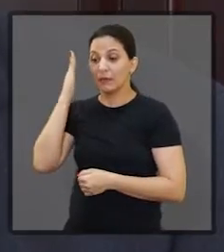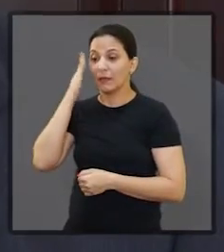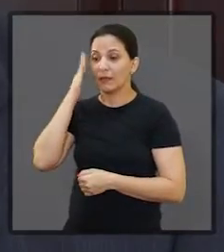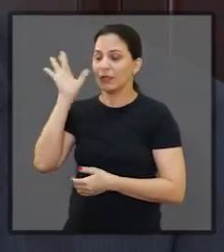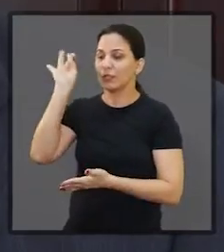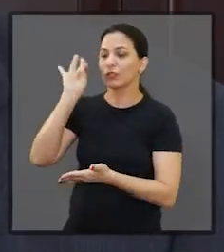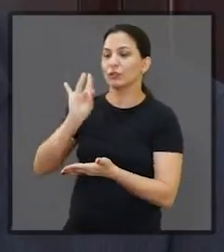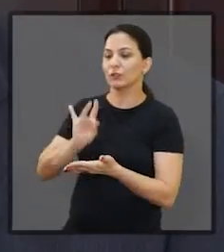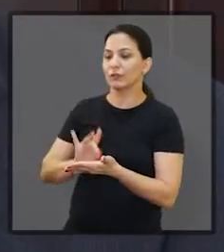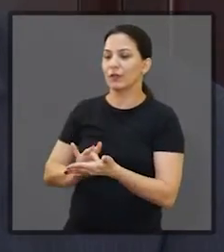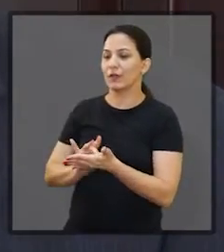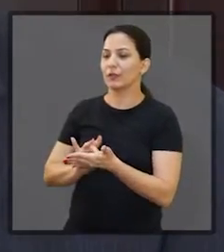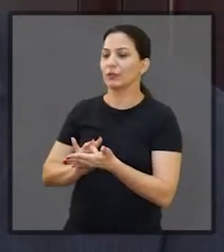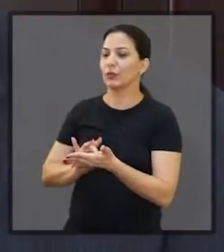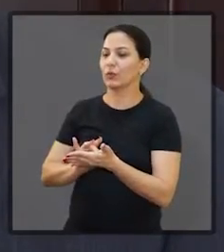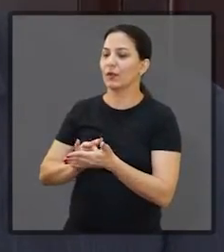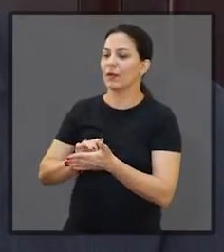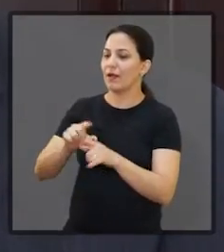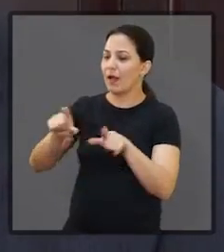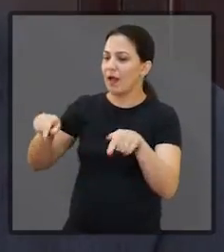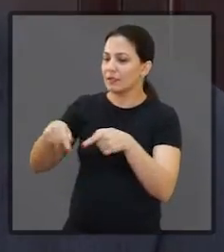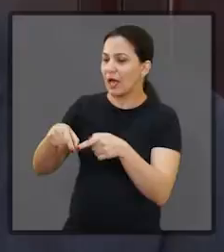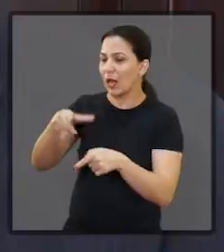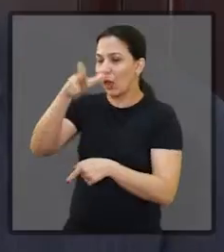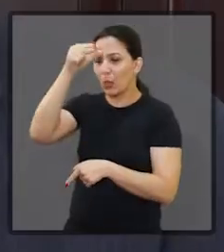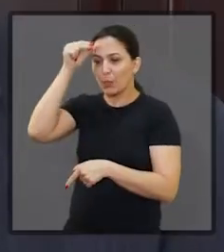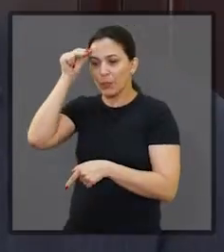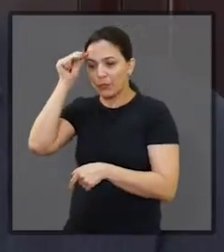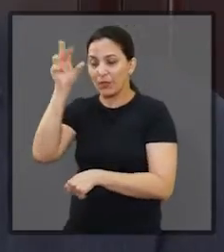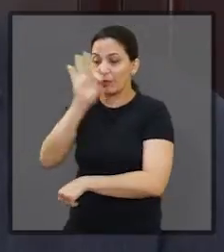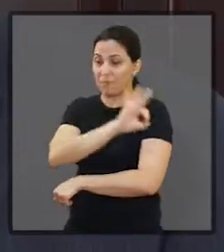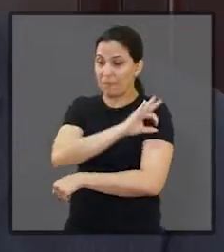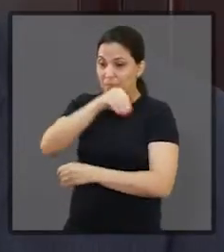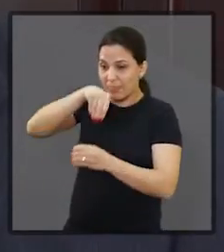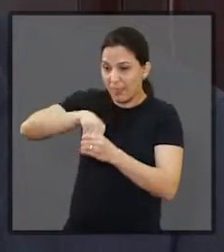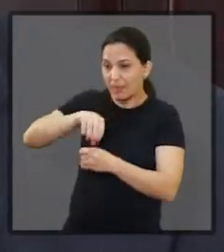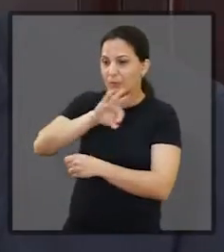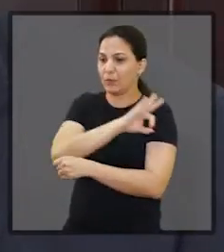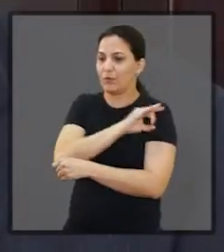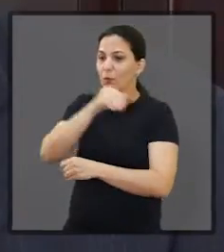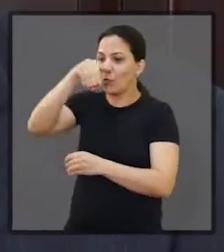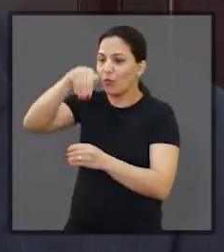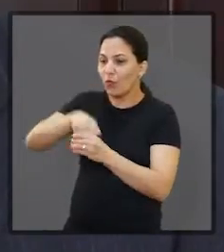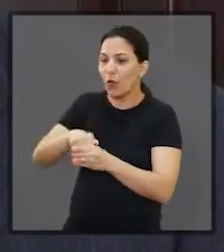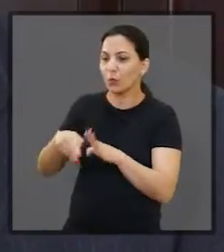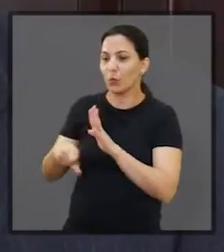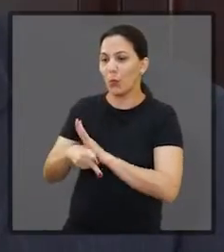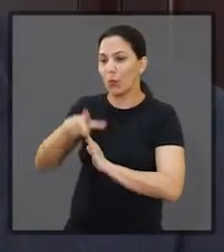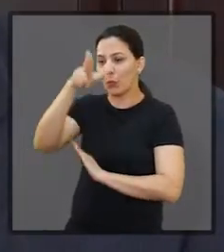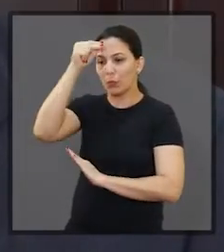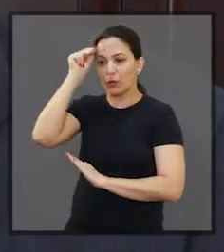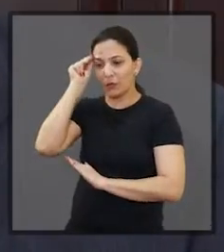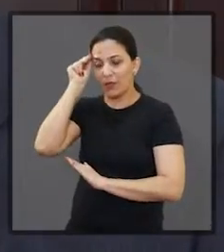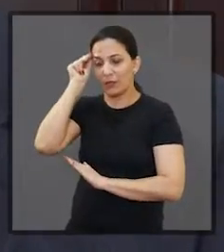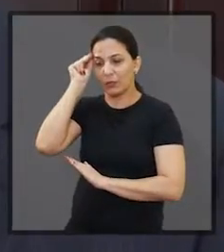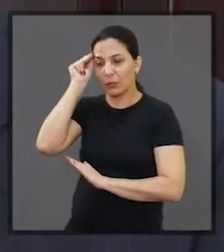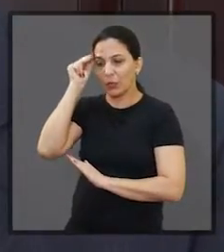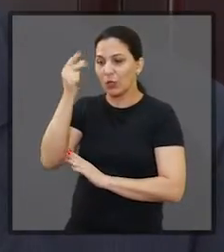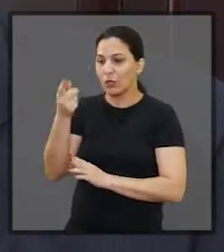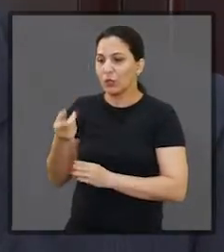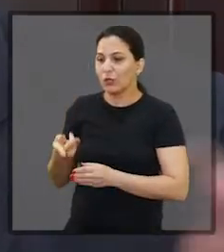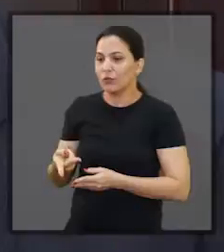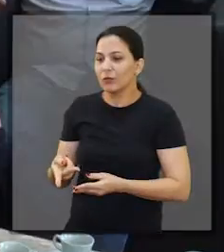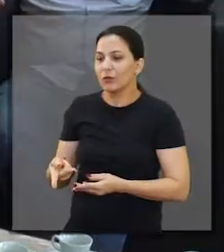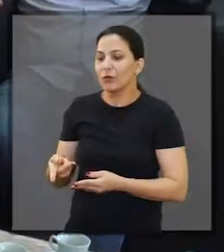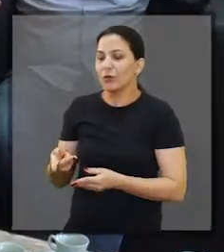nós temos que entender que, vamos dizer, o gabinete do prefeito, o voto que a sociedade dá para o prefeito, não